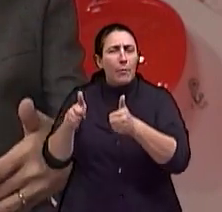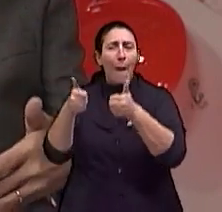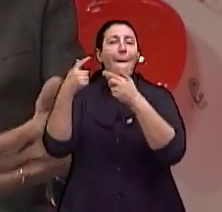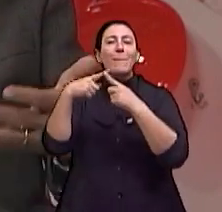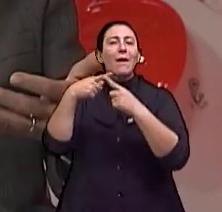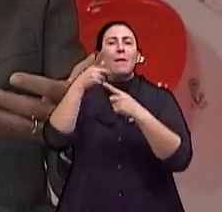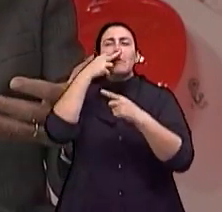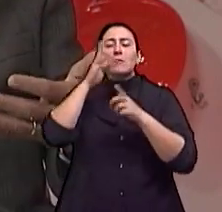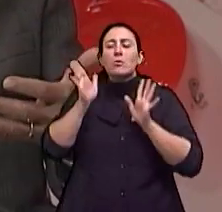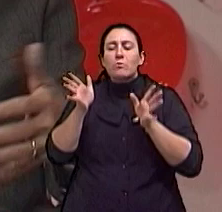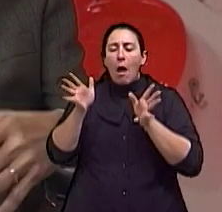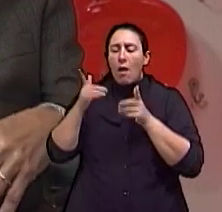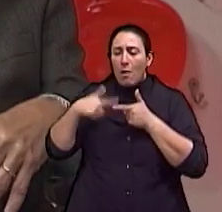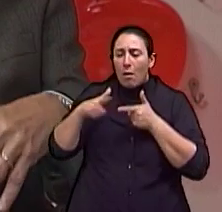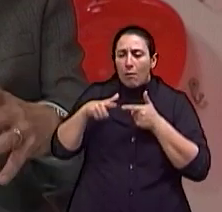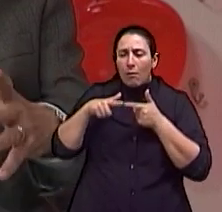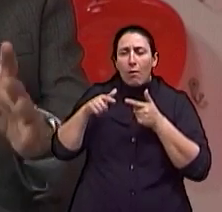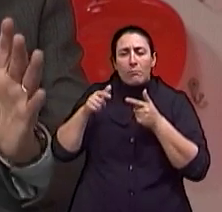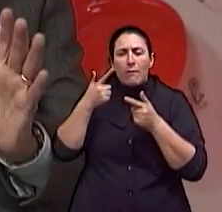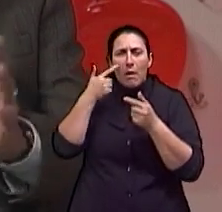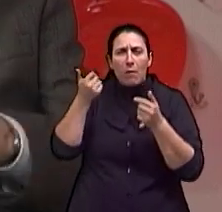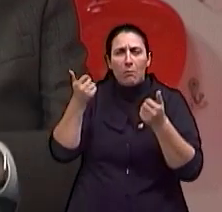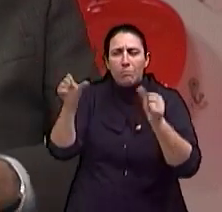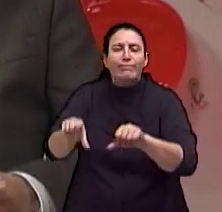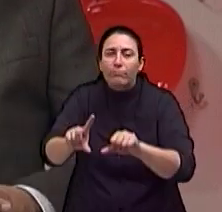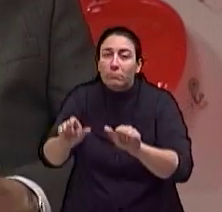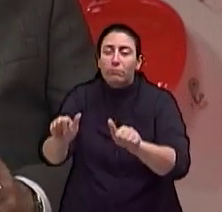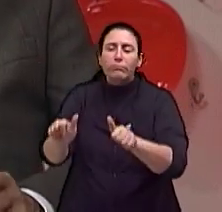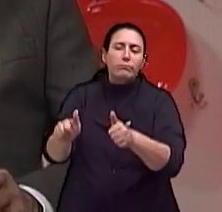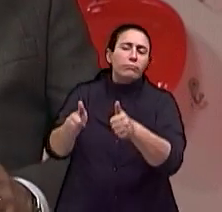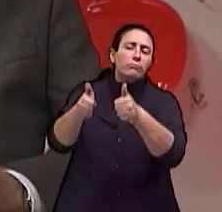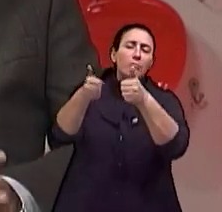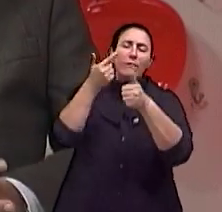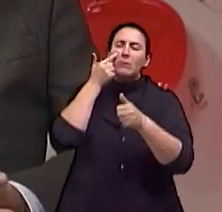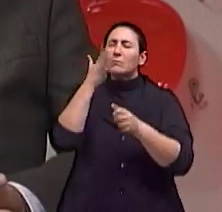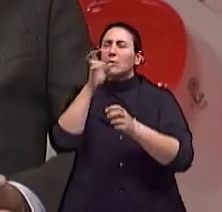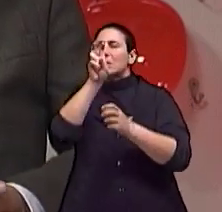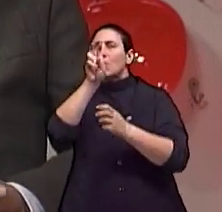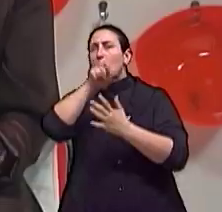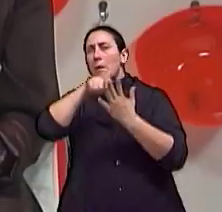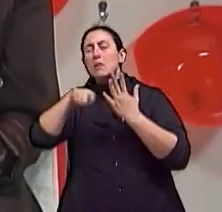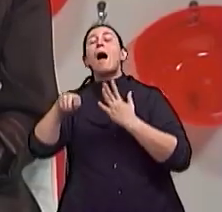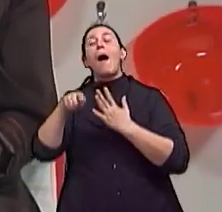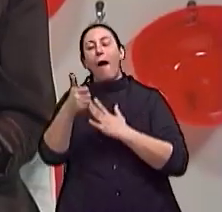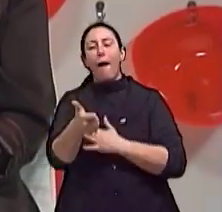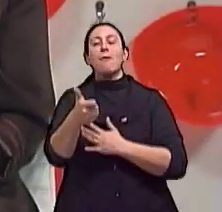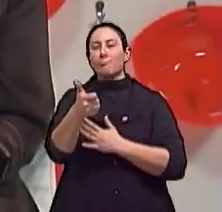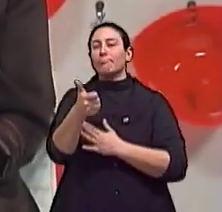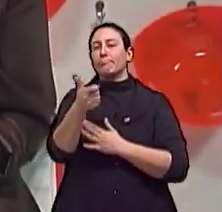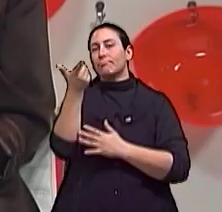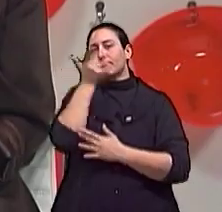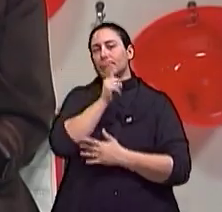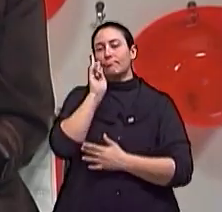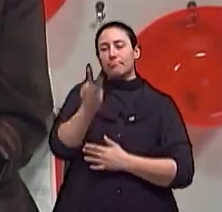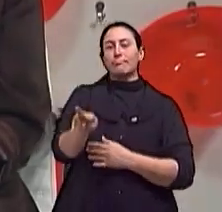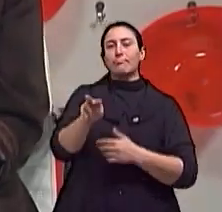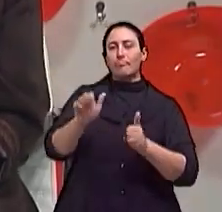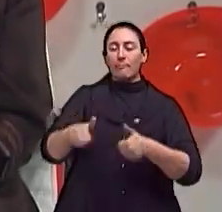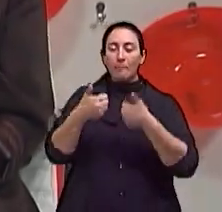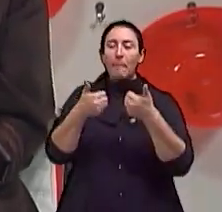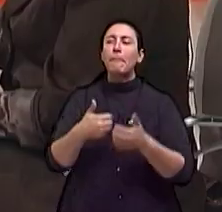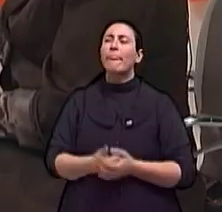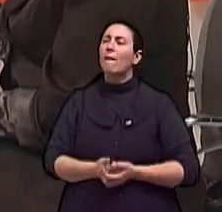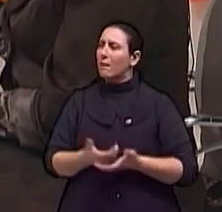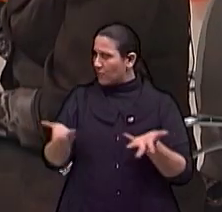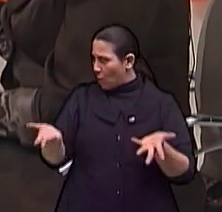se outra estimulação melhora mais, então demoram 5 meses para que a pessoa esteja no seu... Mas dessa intervenção até hoje,